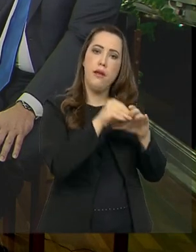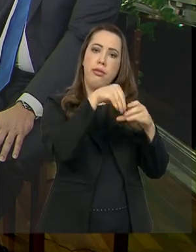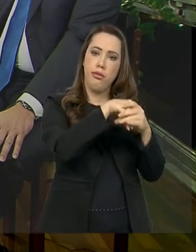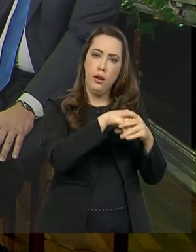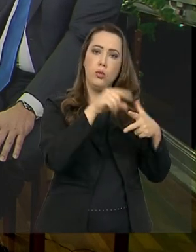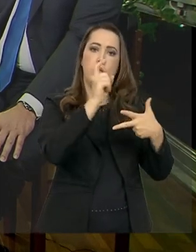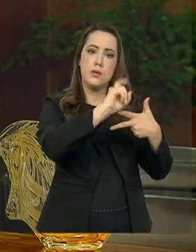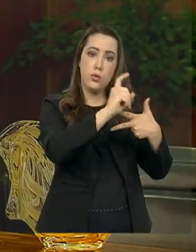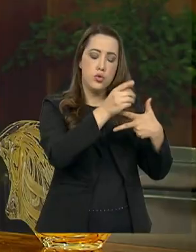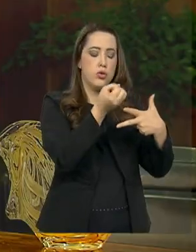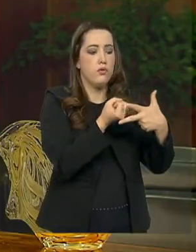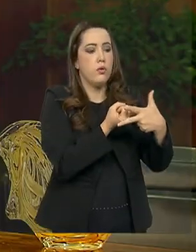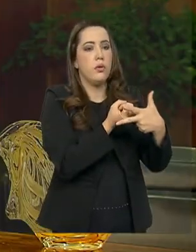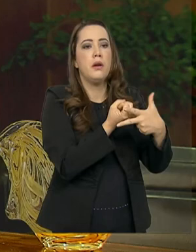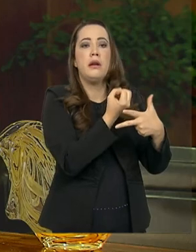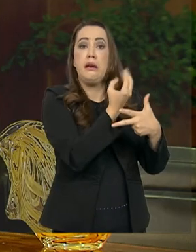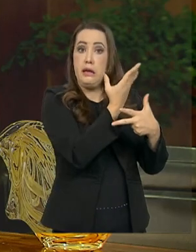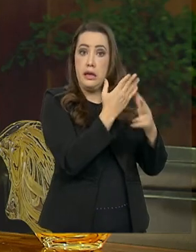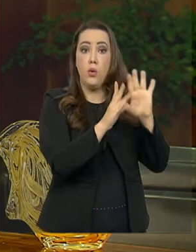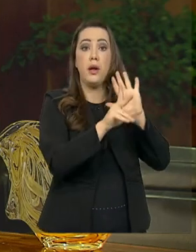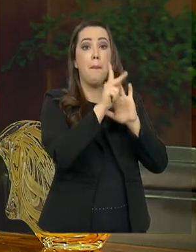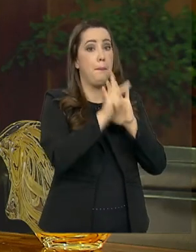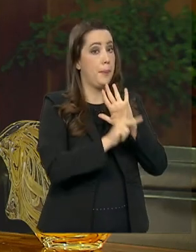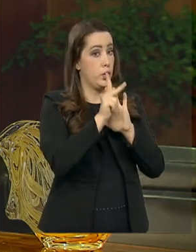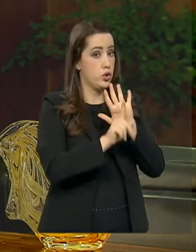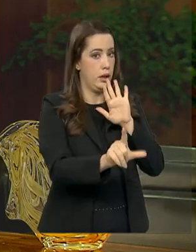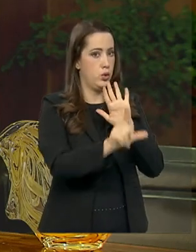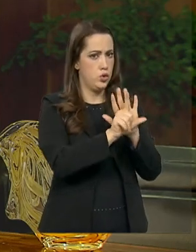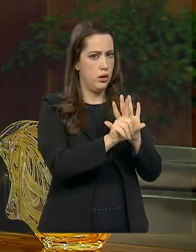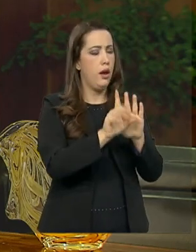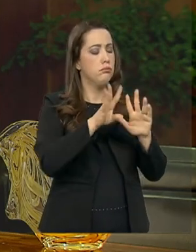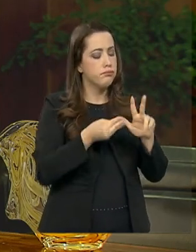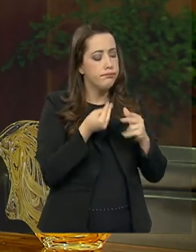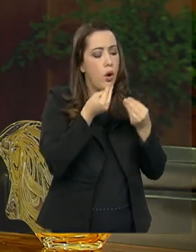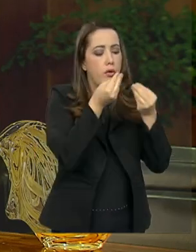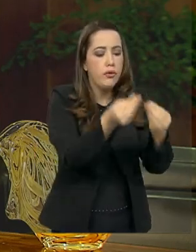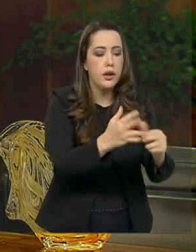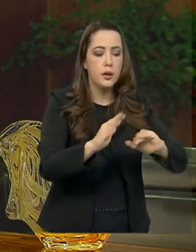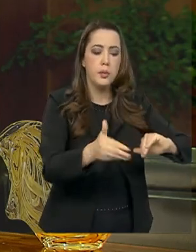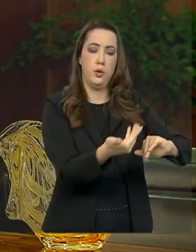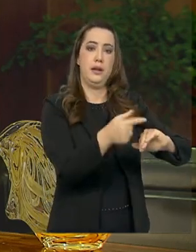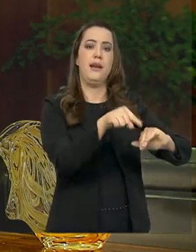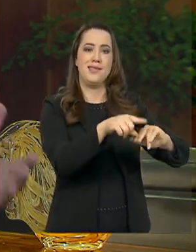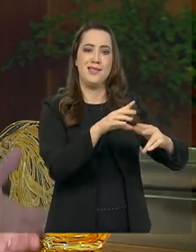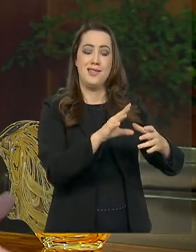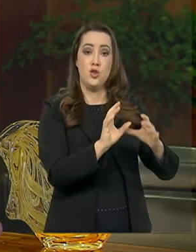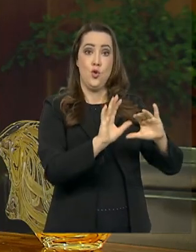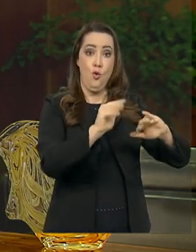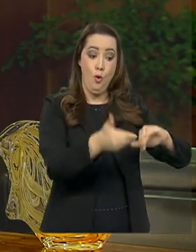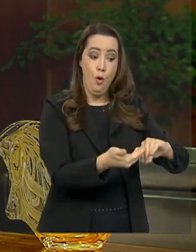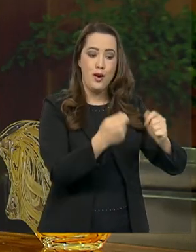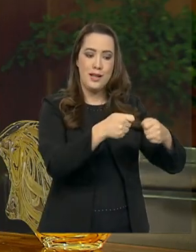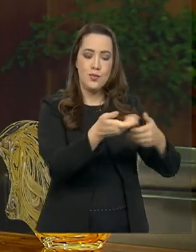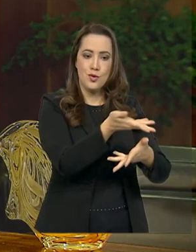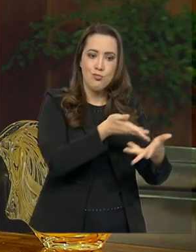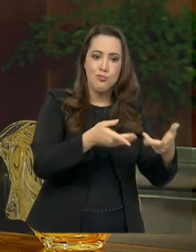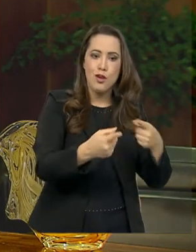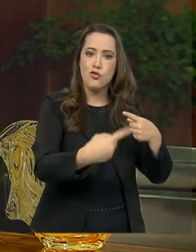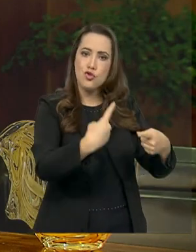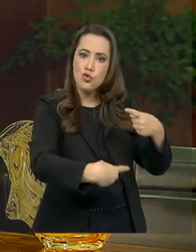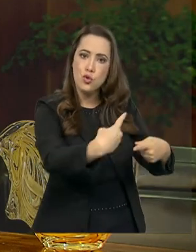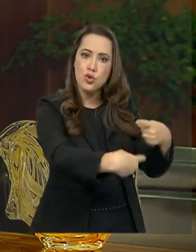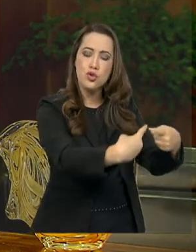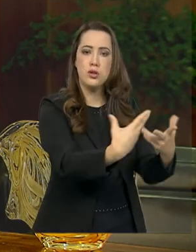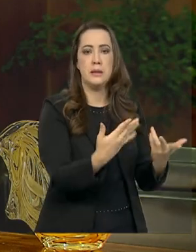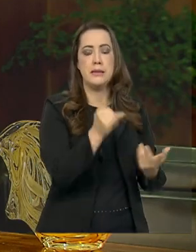encaminhados ao parlamento para que eles possam aperfeiçoar o tema, deliberar propostas de emenda à Constituição, como foi a reforma da Previdência, por exemplo.